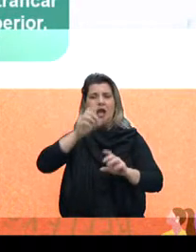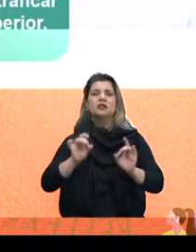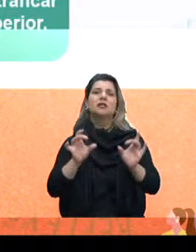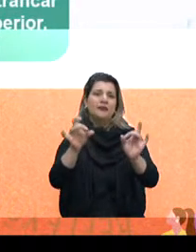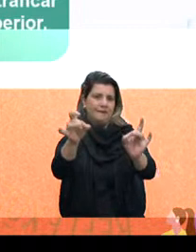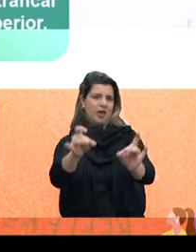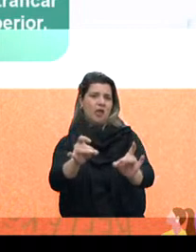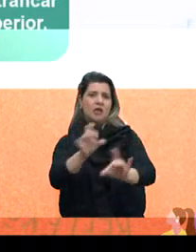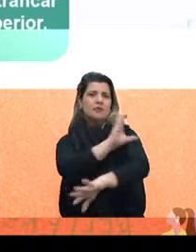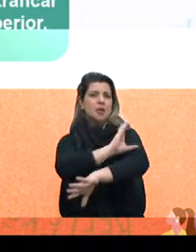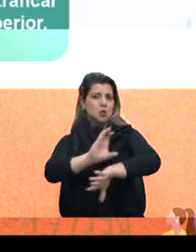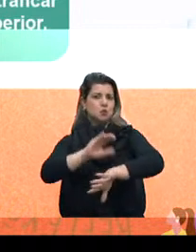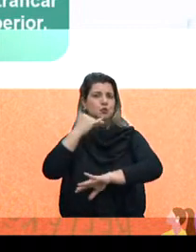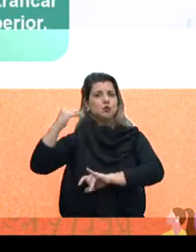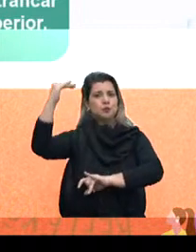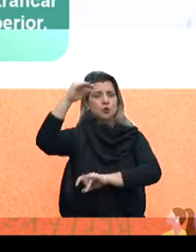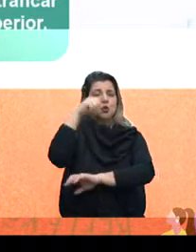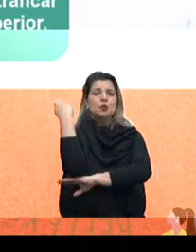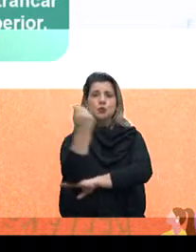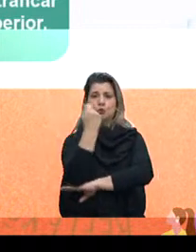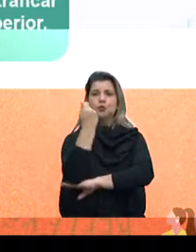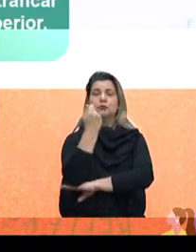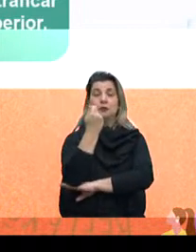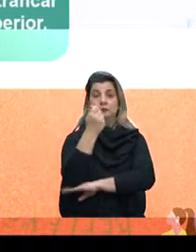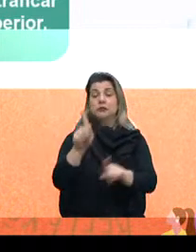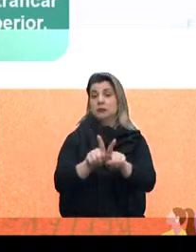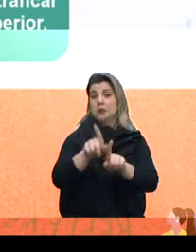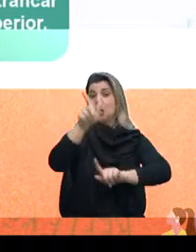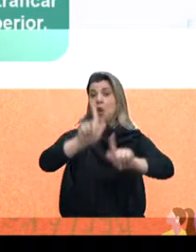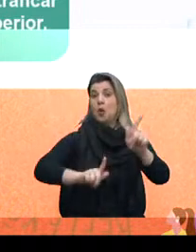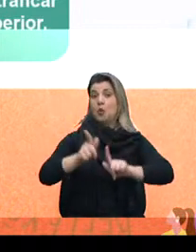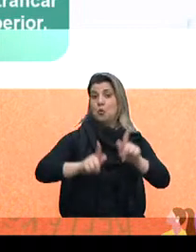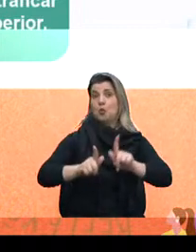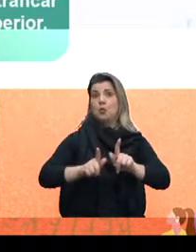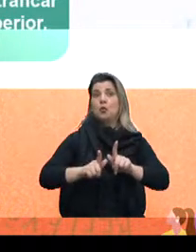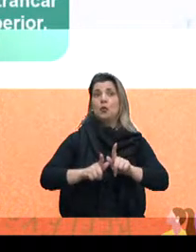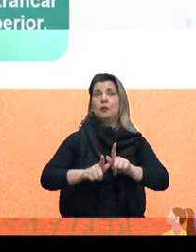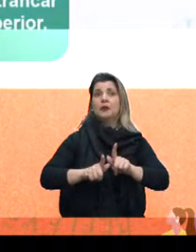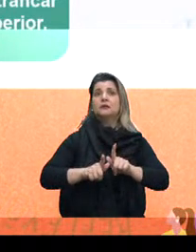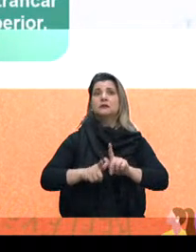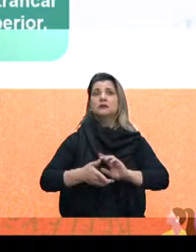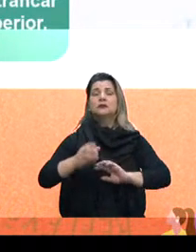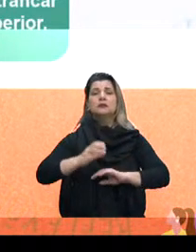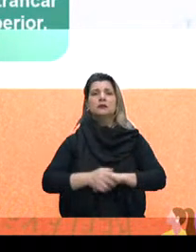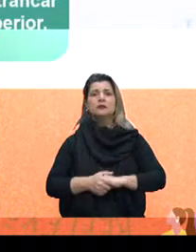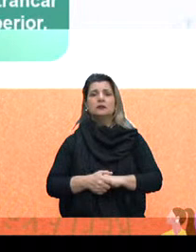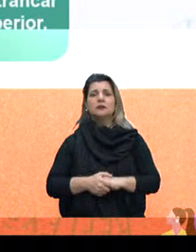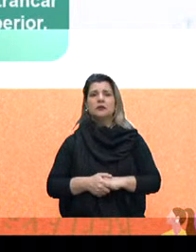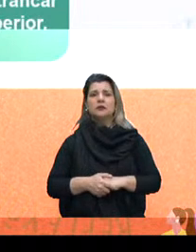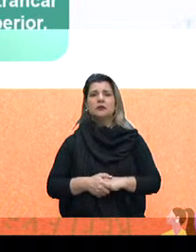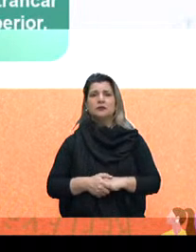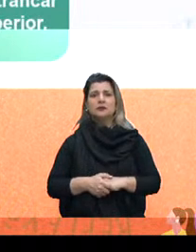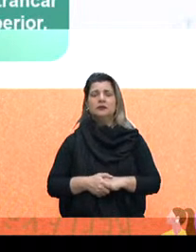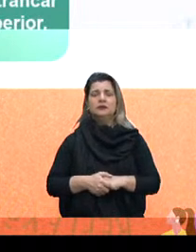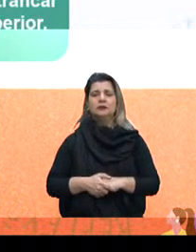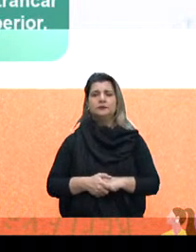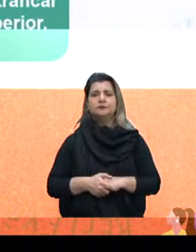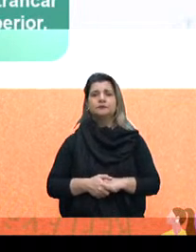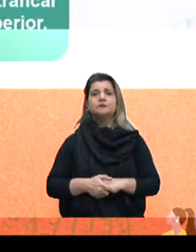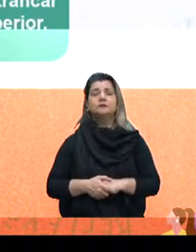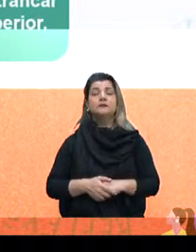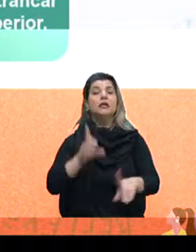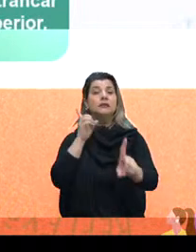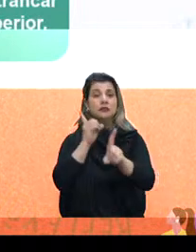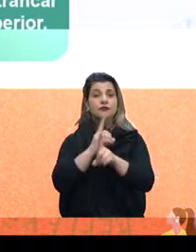curso superior no Rio Grande do Sul. Inclusive, algumas sem sede física no Estado. O que nós verificamos? 7